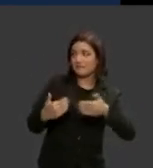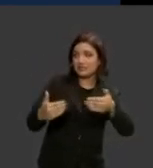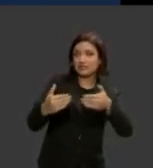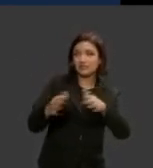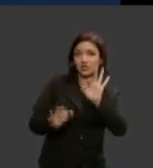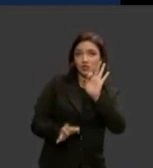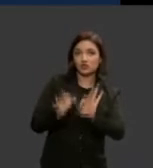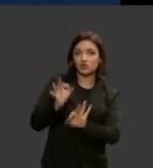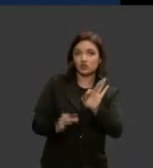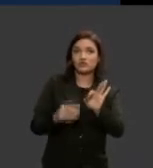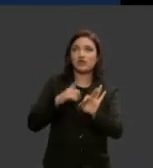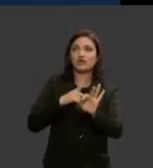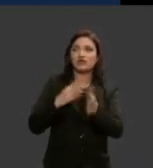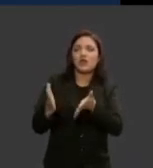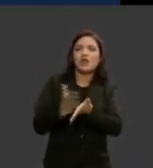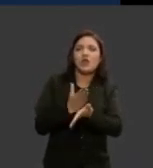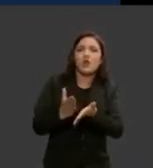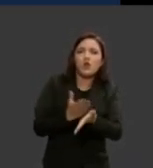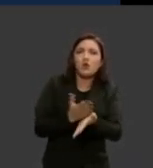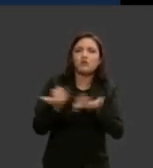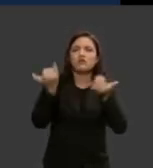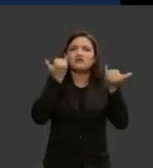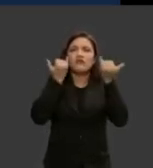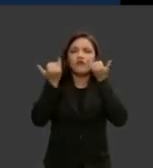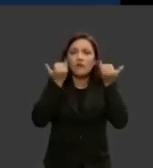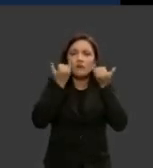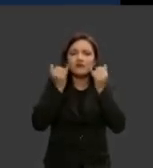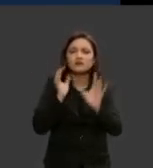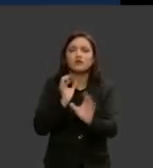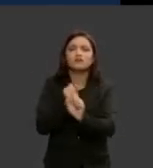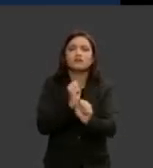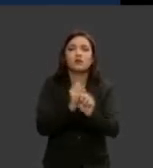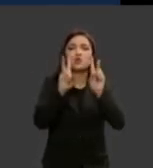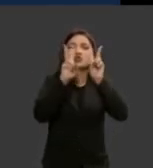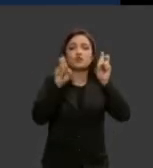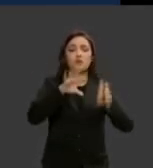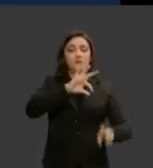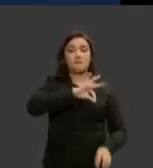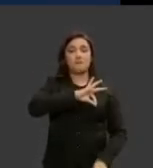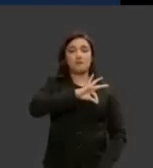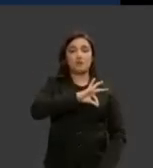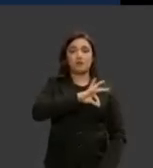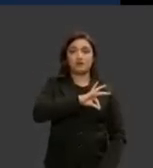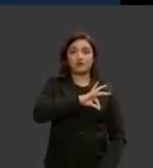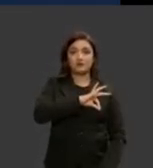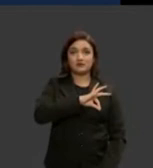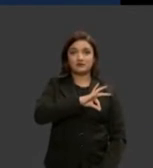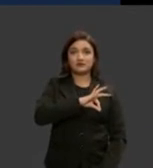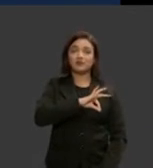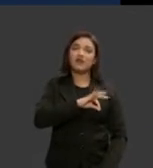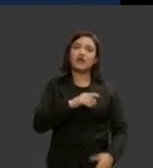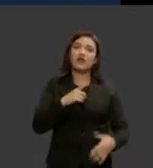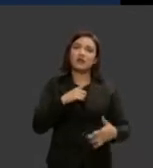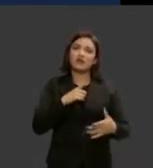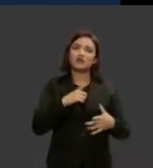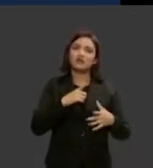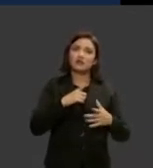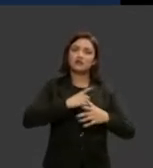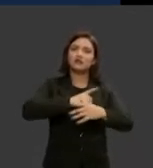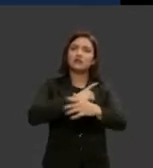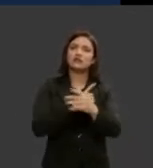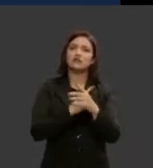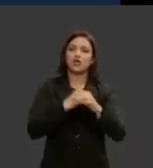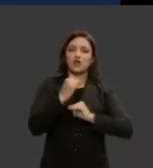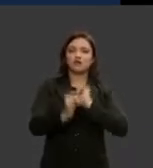levantamentos a partir de dados dos estados em relação às polícias numa página pública mantida pela Secretaria